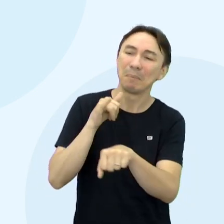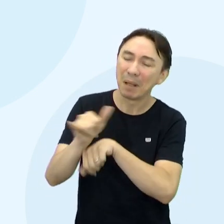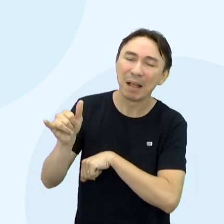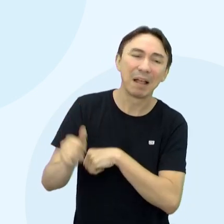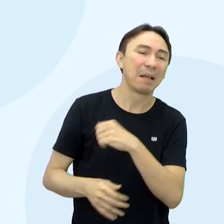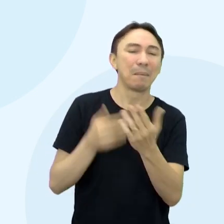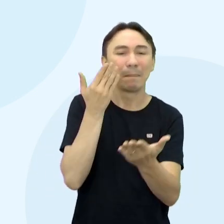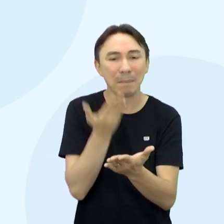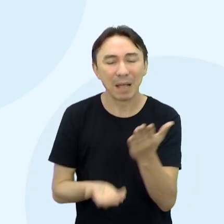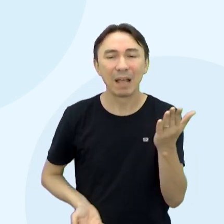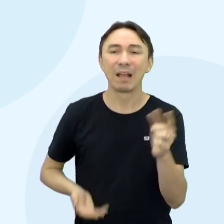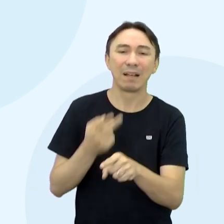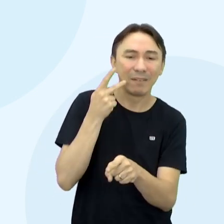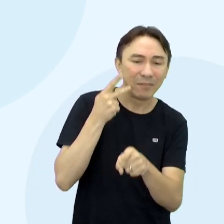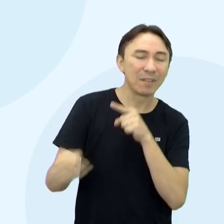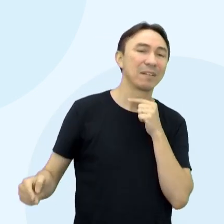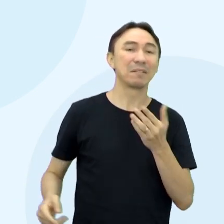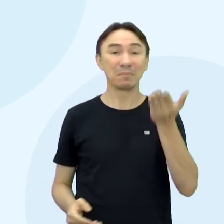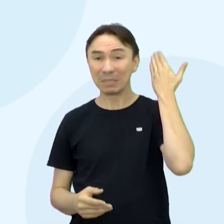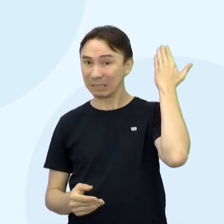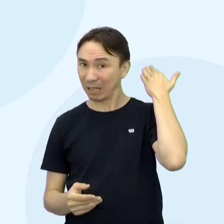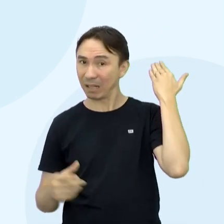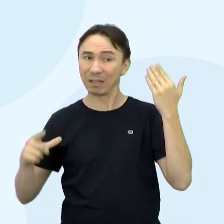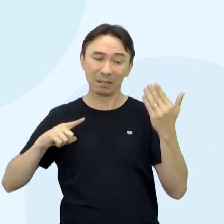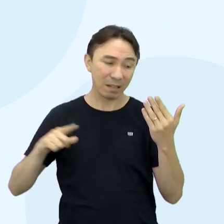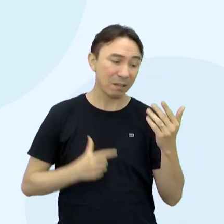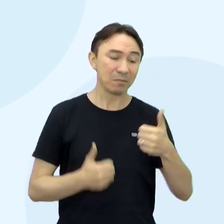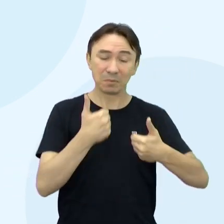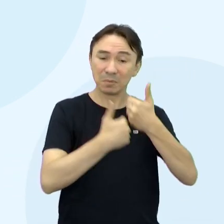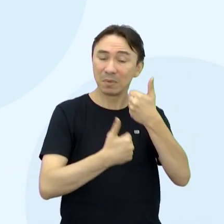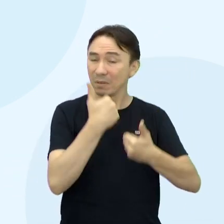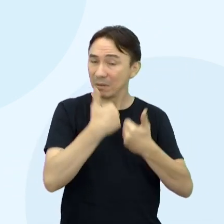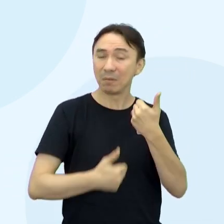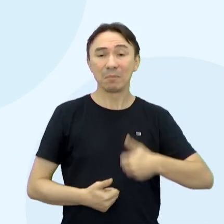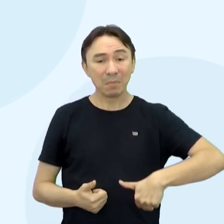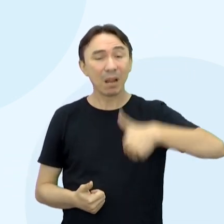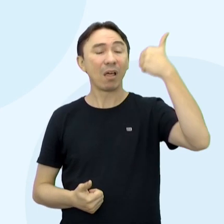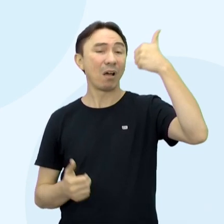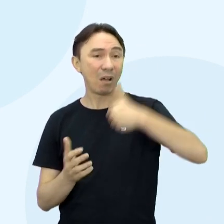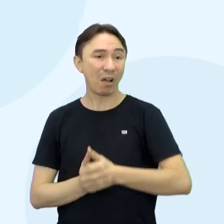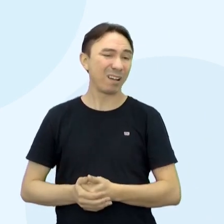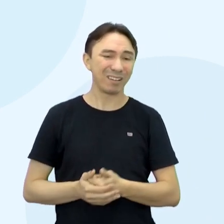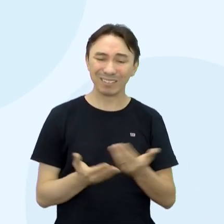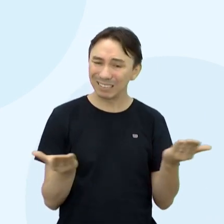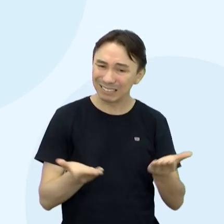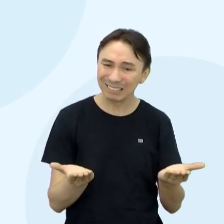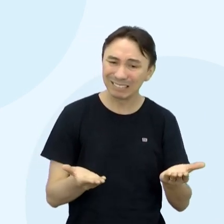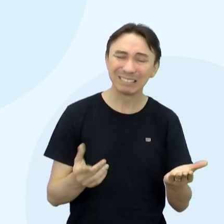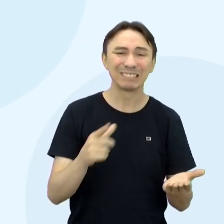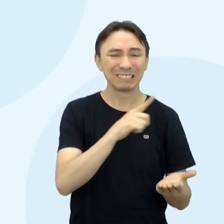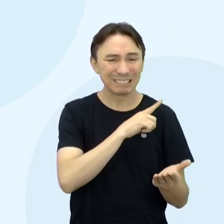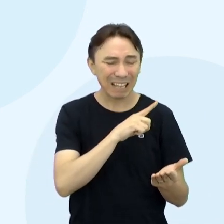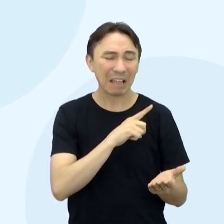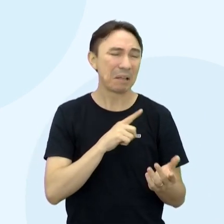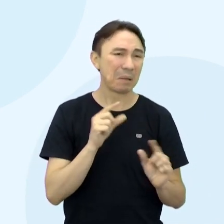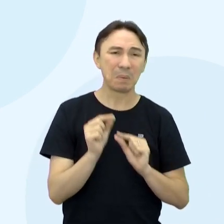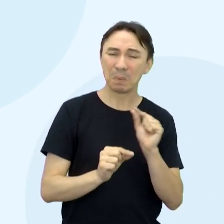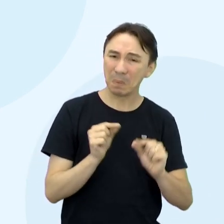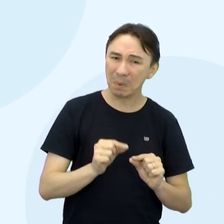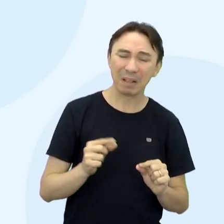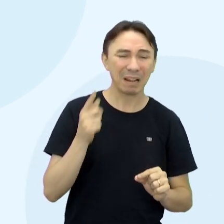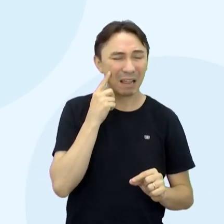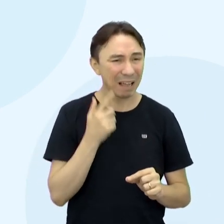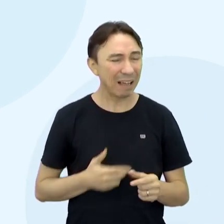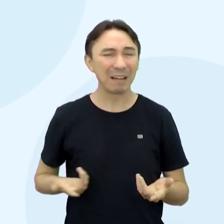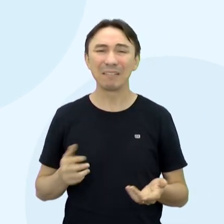Antigamente o futebol era melhor Entre outras bravatas Que todo torcedor repete a exaustão Com áreas de racionalidade Mesmo